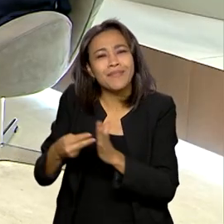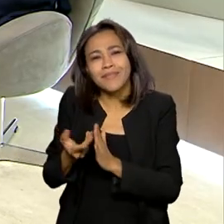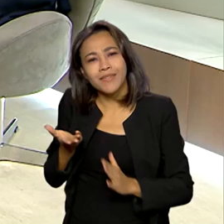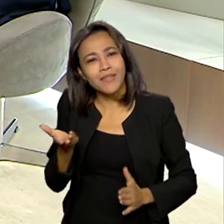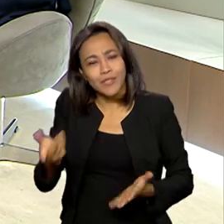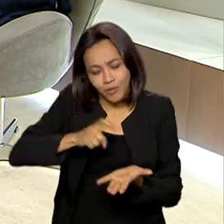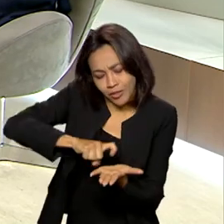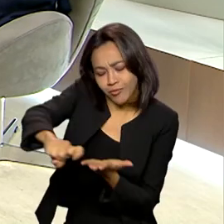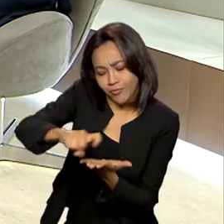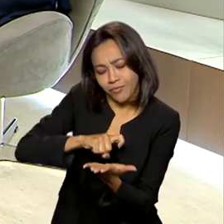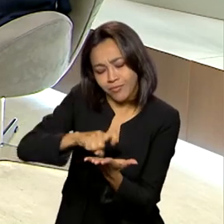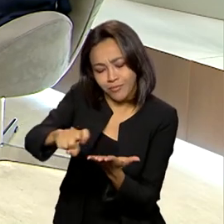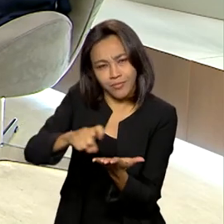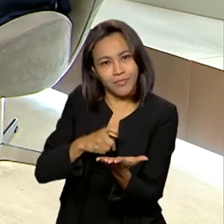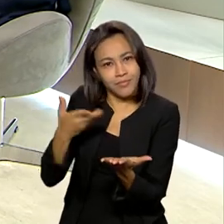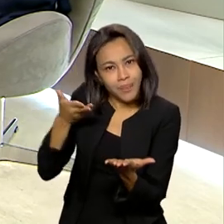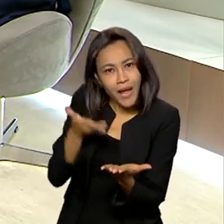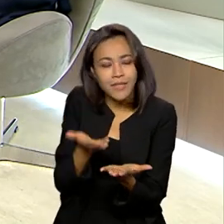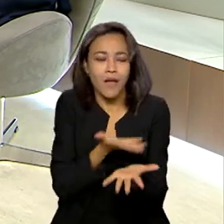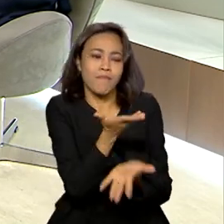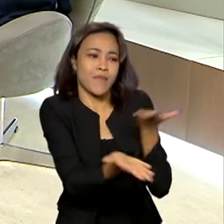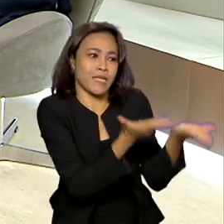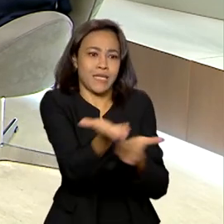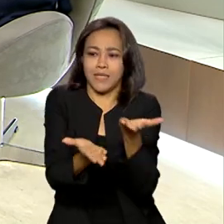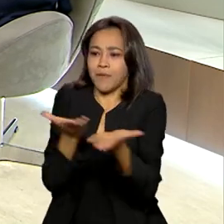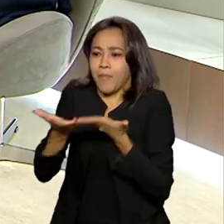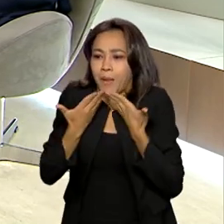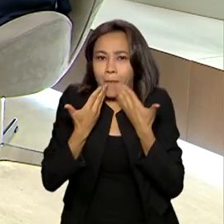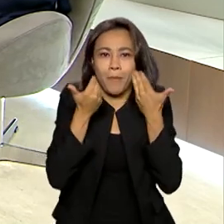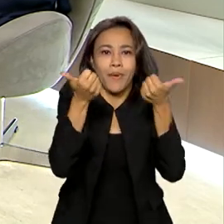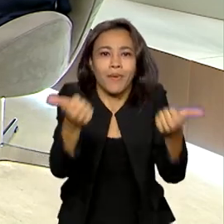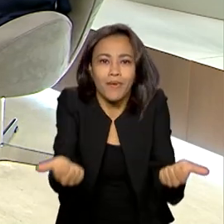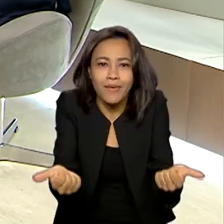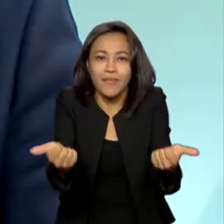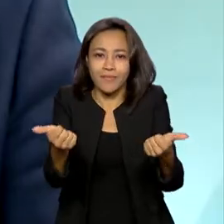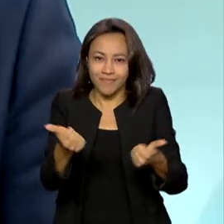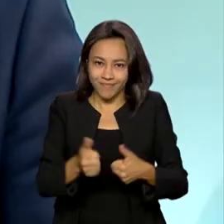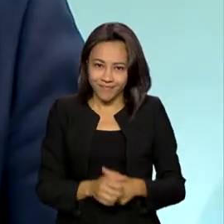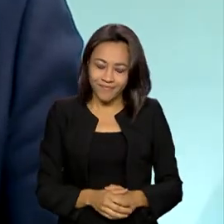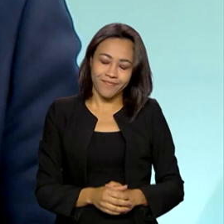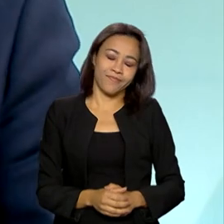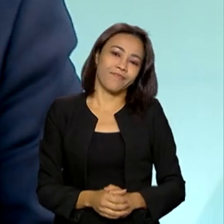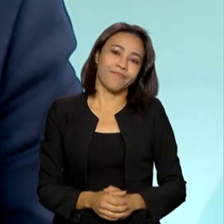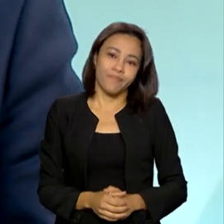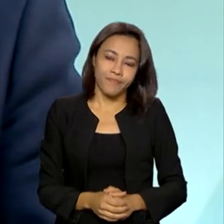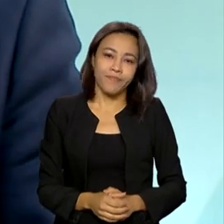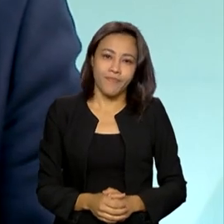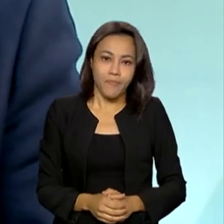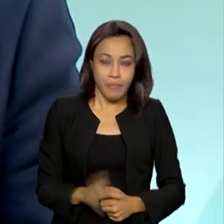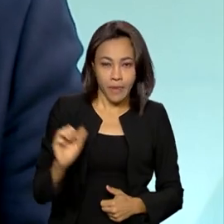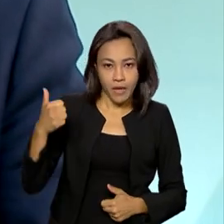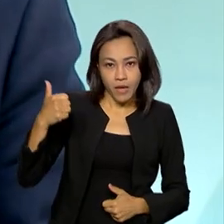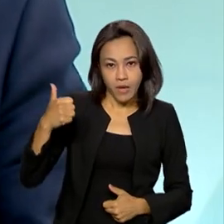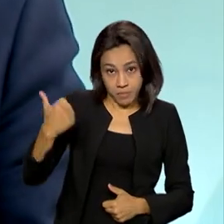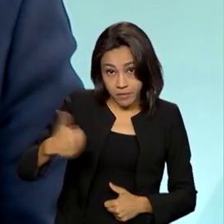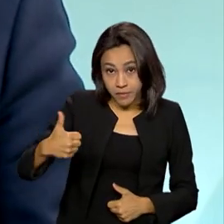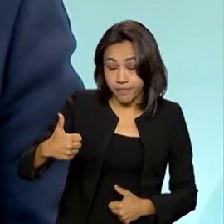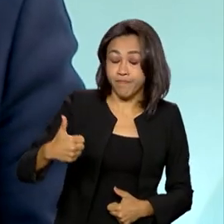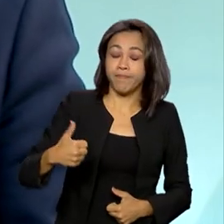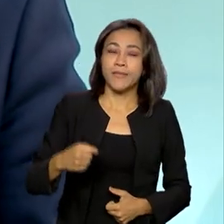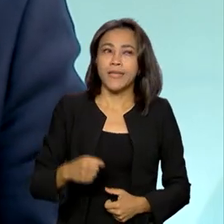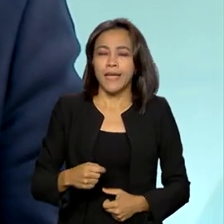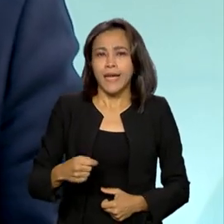digitalização para essa prestação de serviço, para melhorar essa prestação de serviço. Primeiro, isso acabou